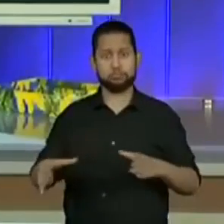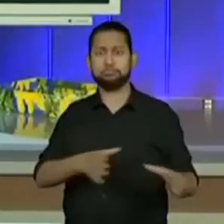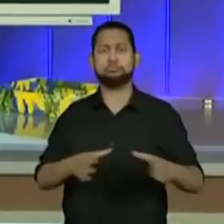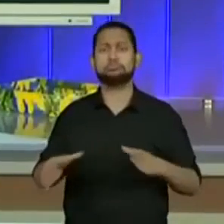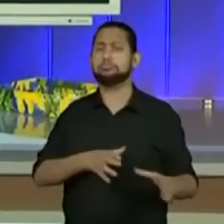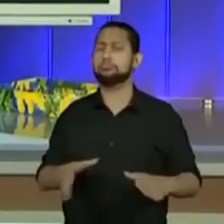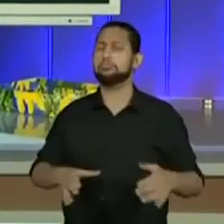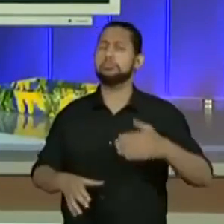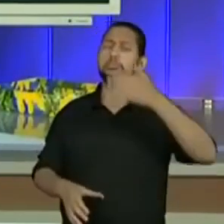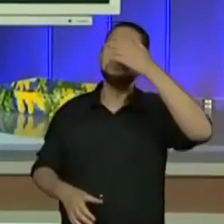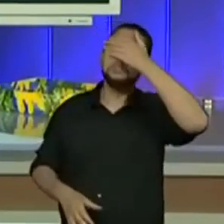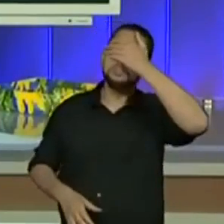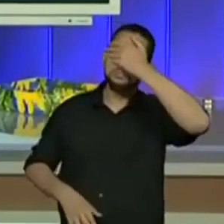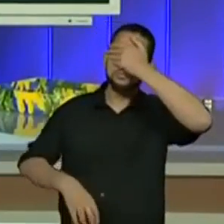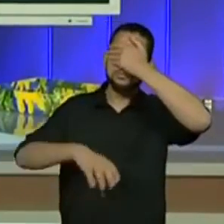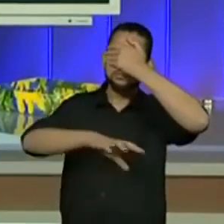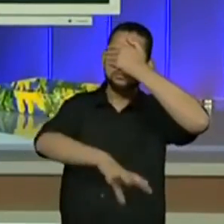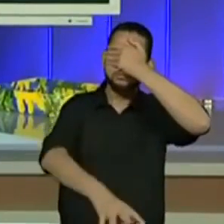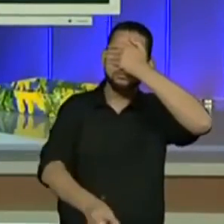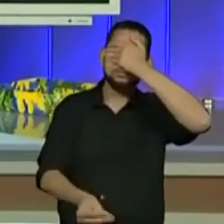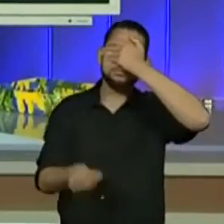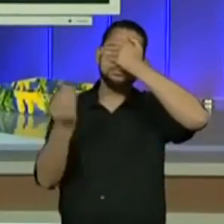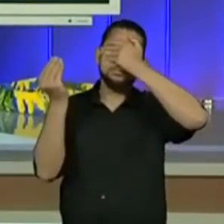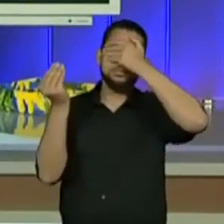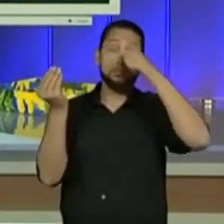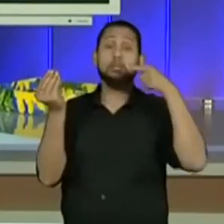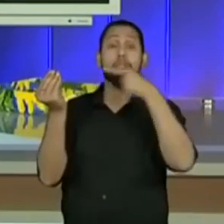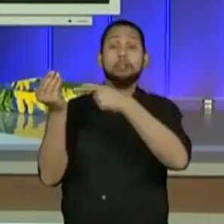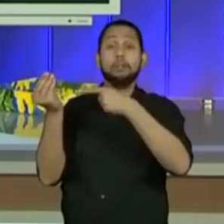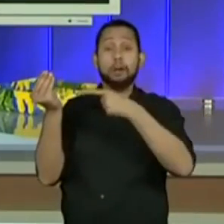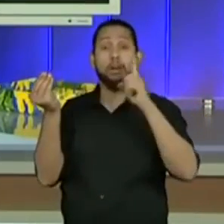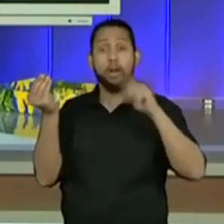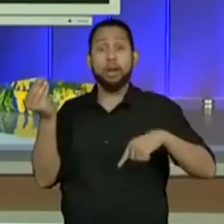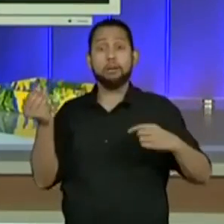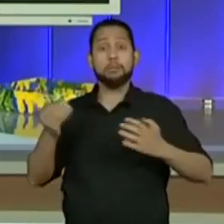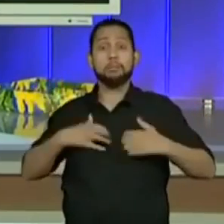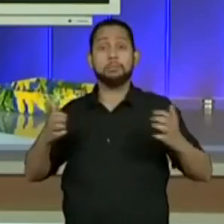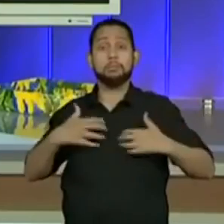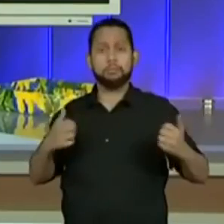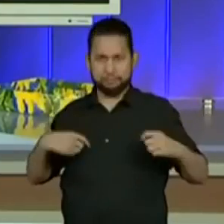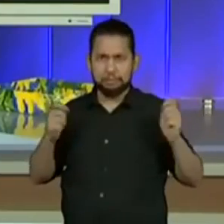fechar o olho e tirar o macaco na primeira tentativa, hein?